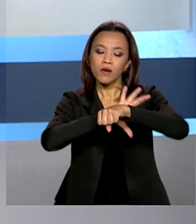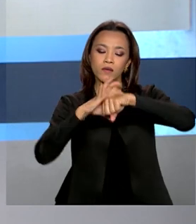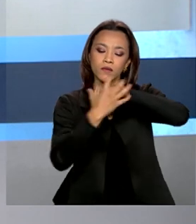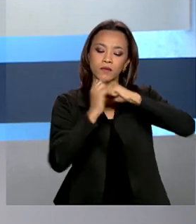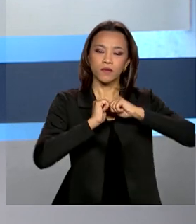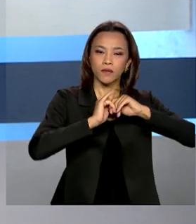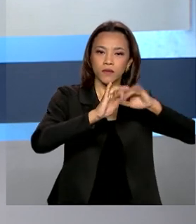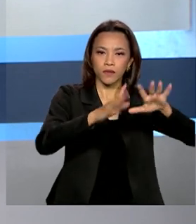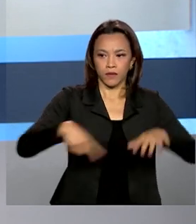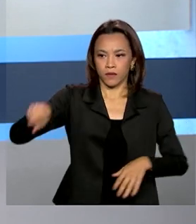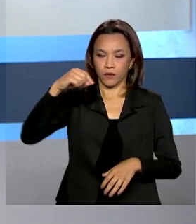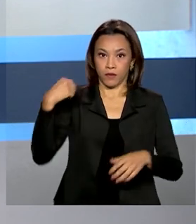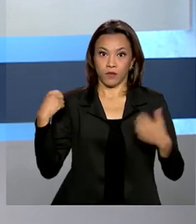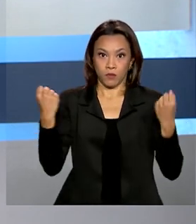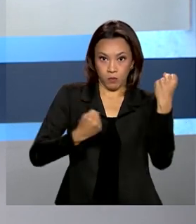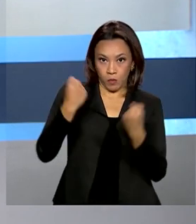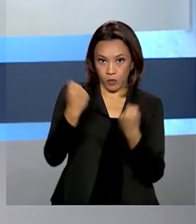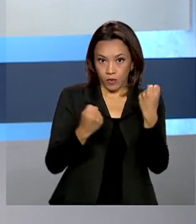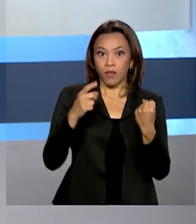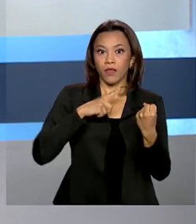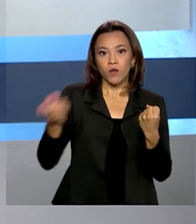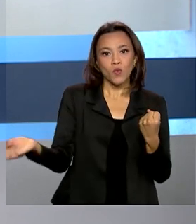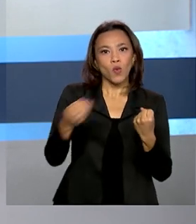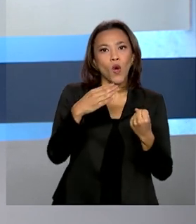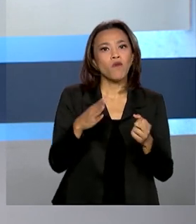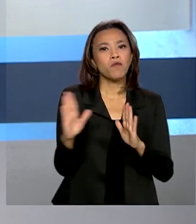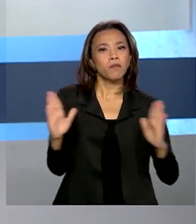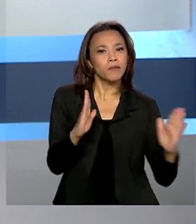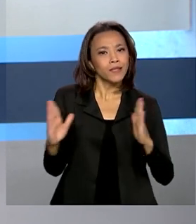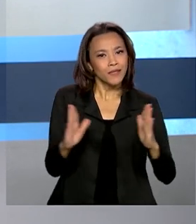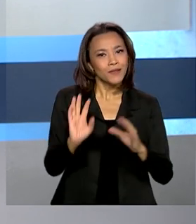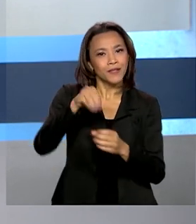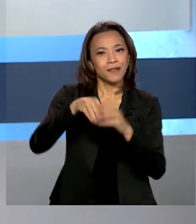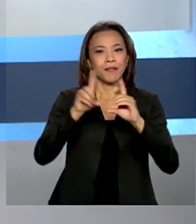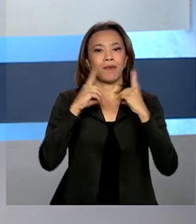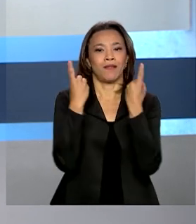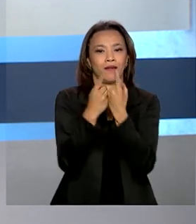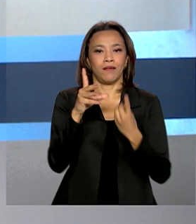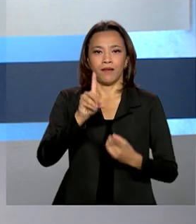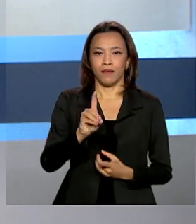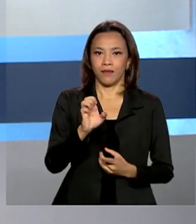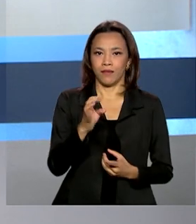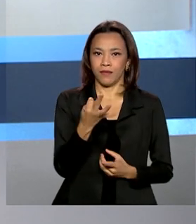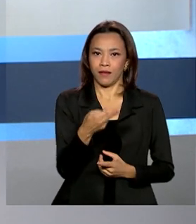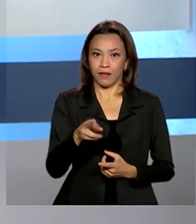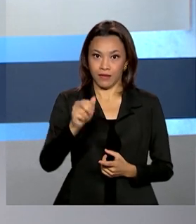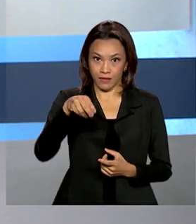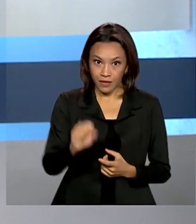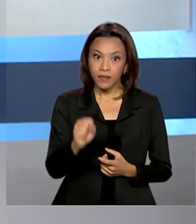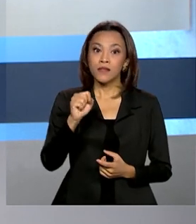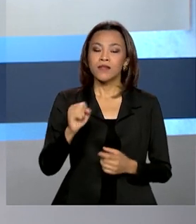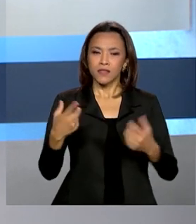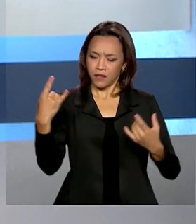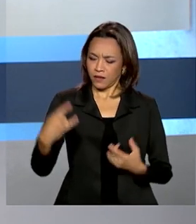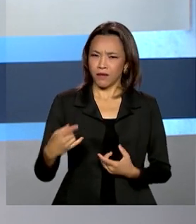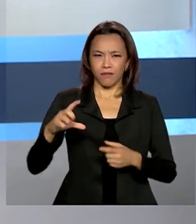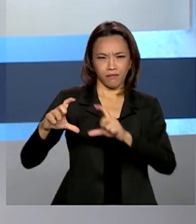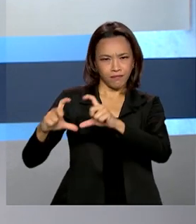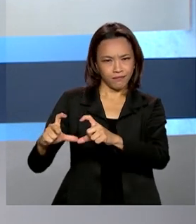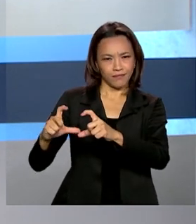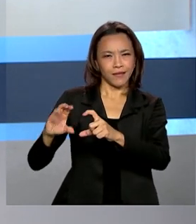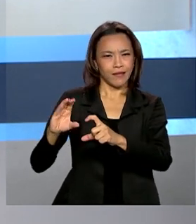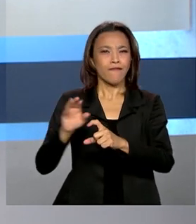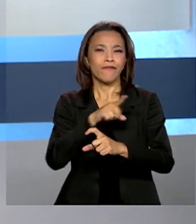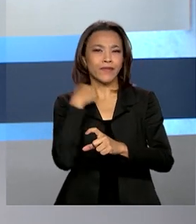pandemia, os motoristas vão contar com novos prazos nos DETRANS. Quem teve a CNH vencida em 2020, por exemplo,